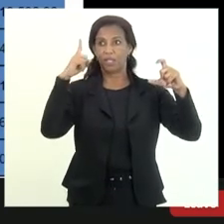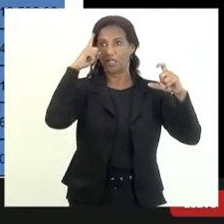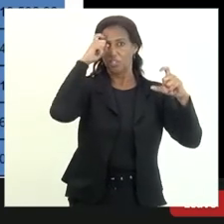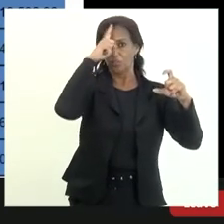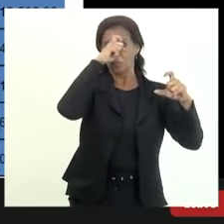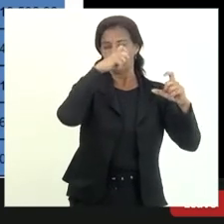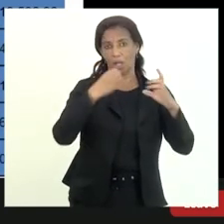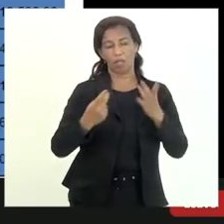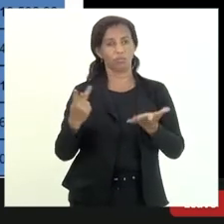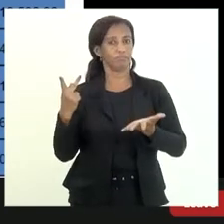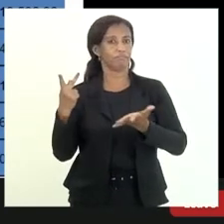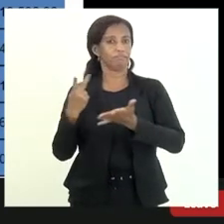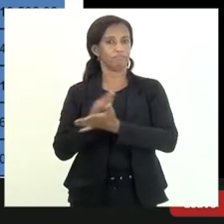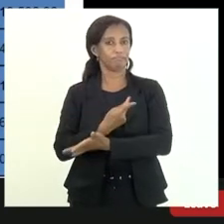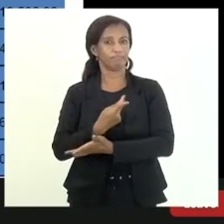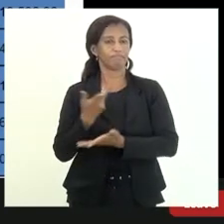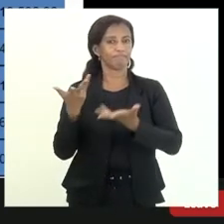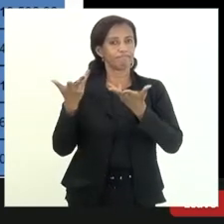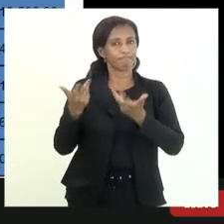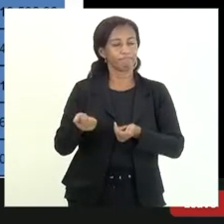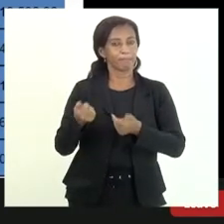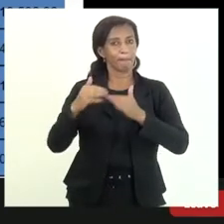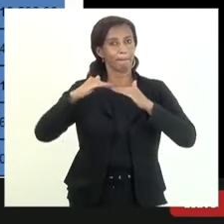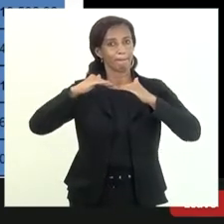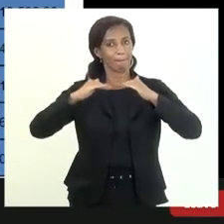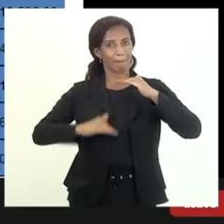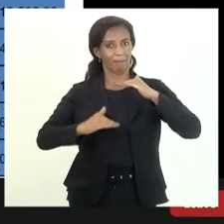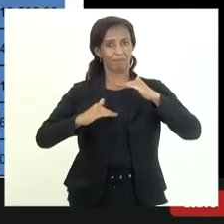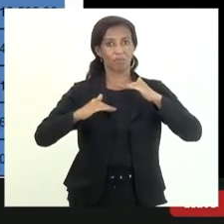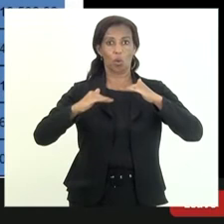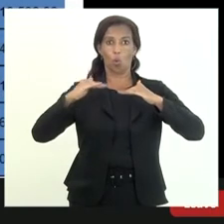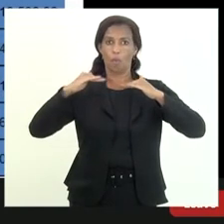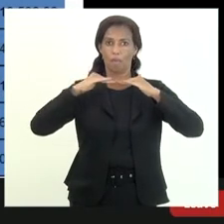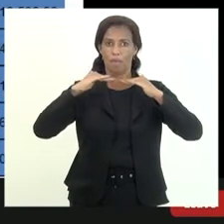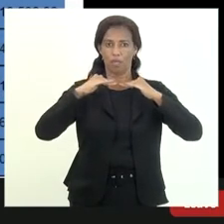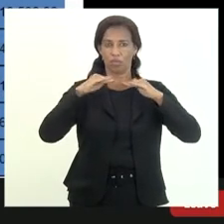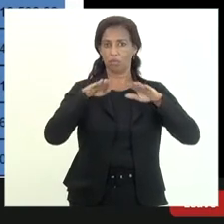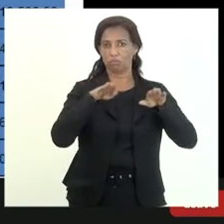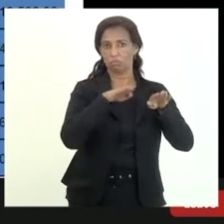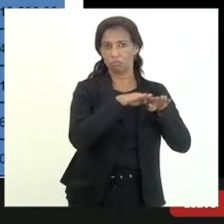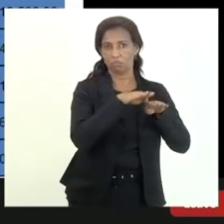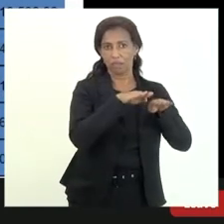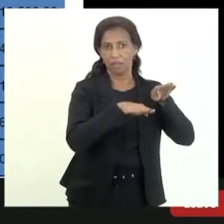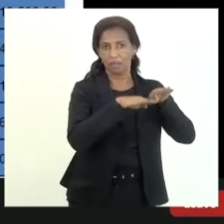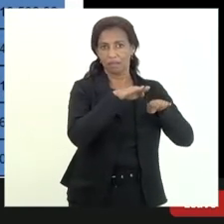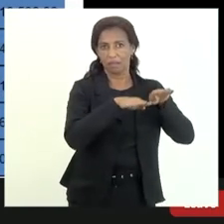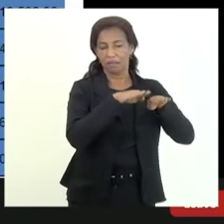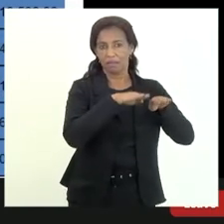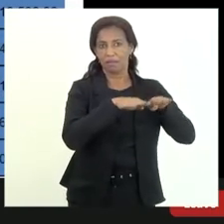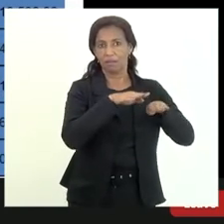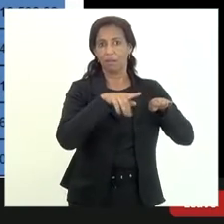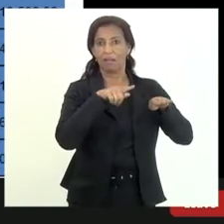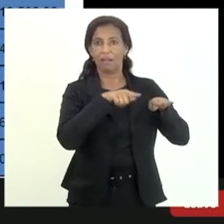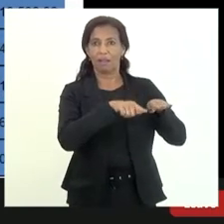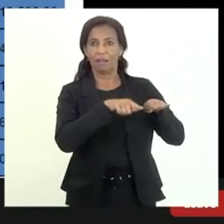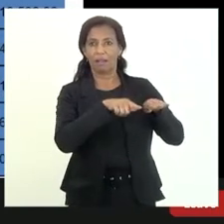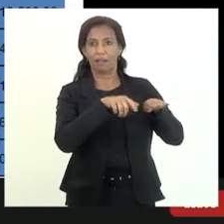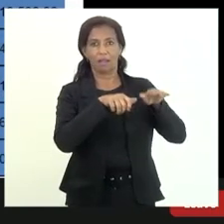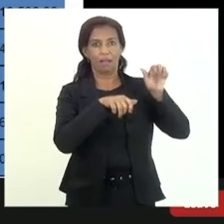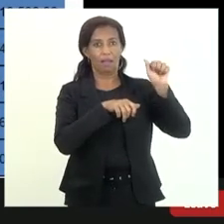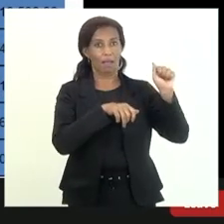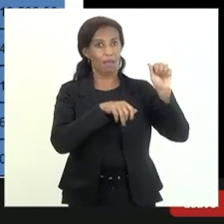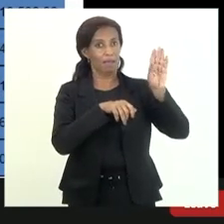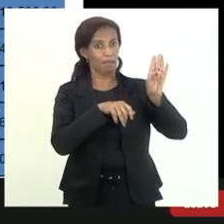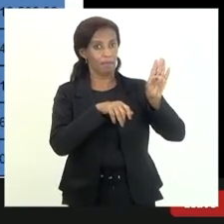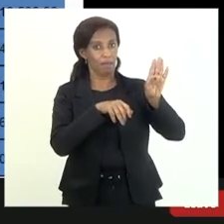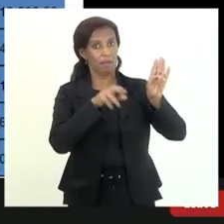realização considerada baixa ou média pela PGE que elas se equivalem ao rating A e